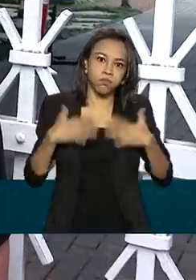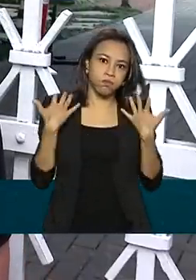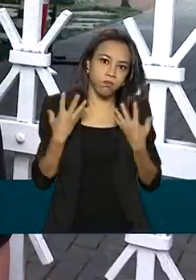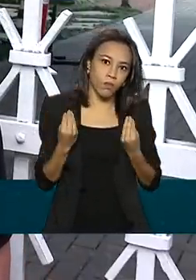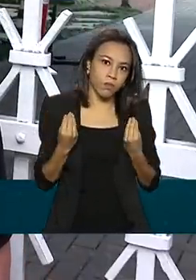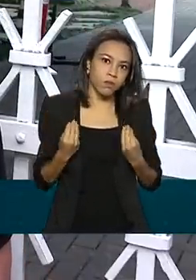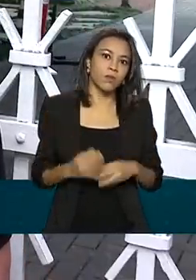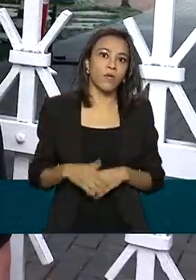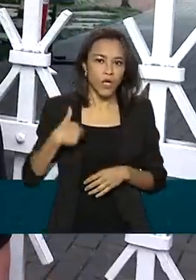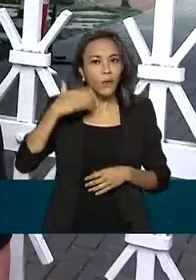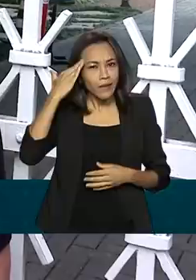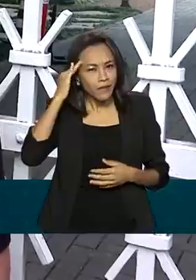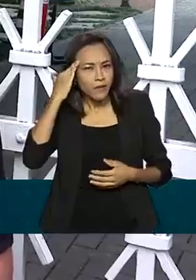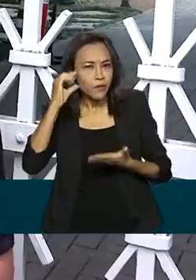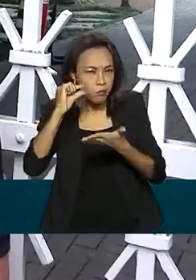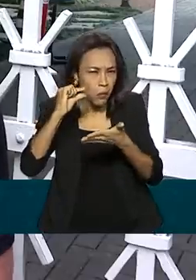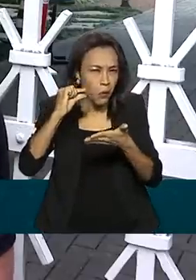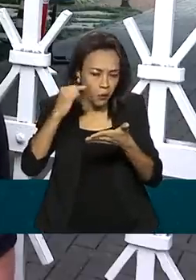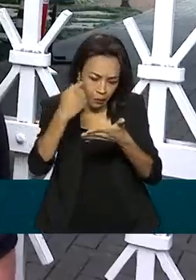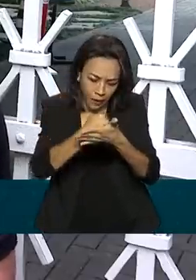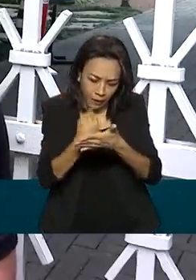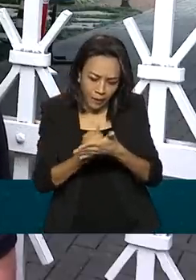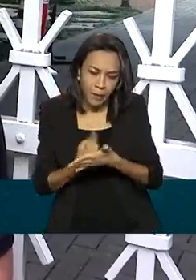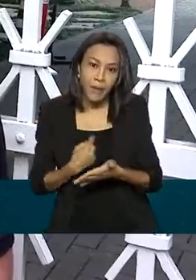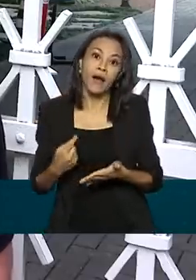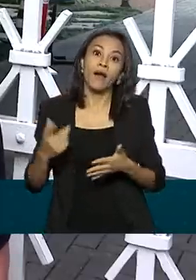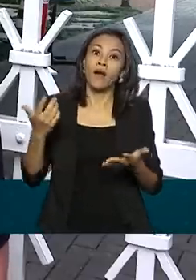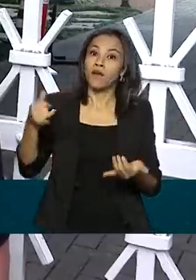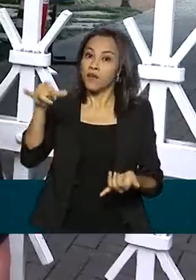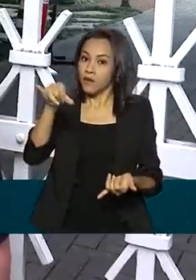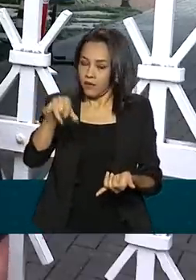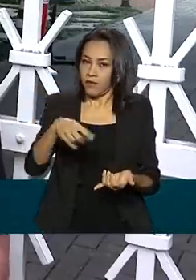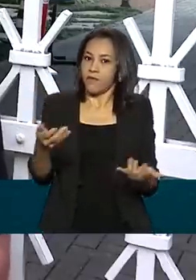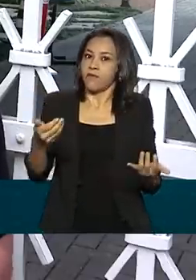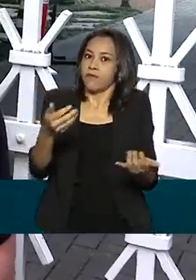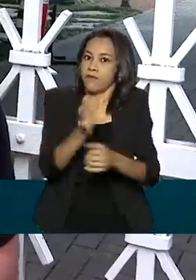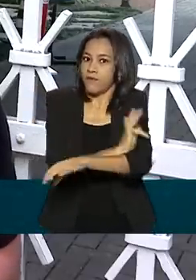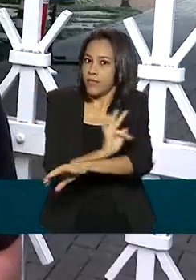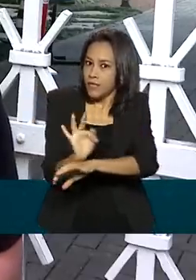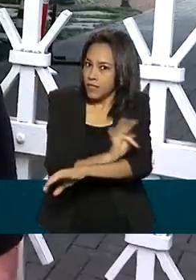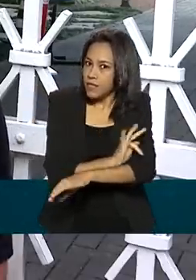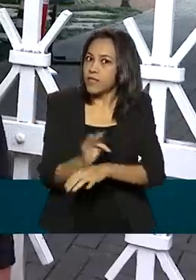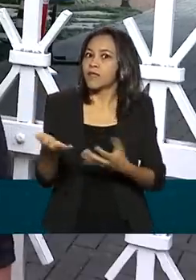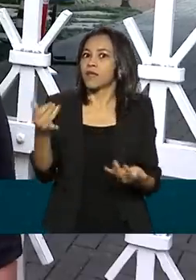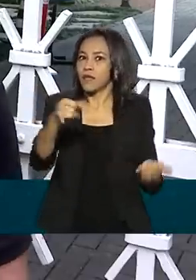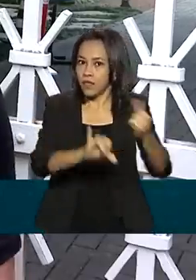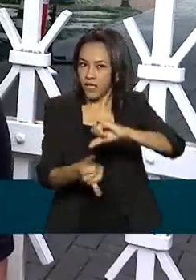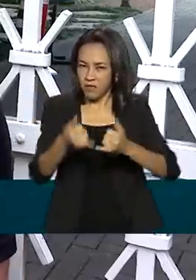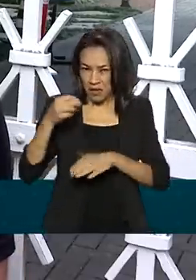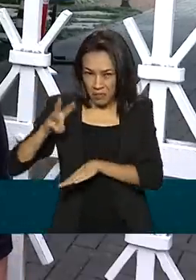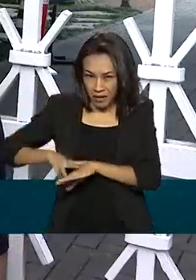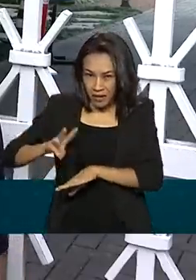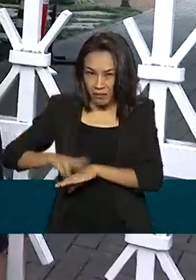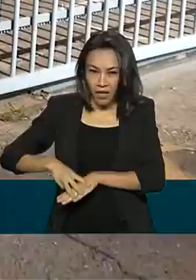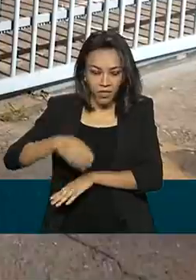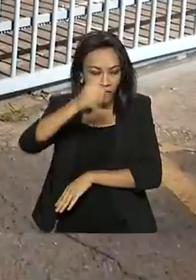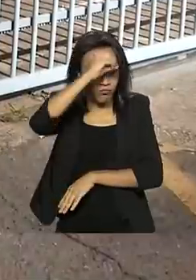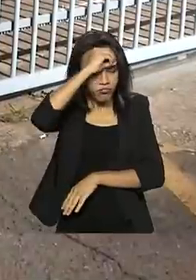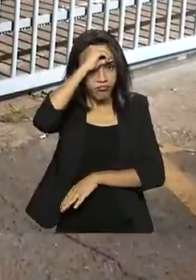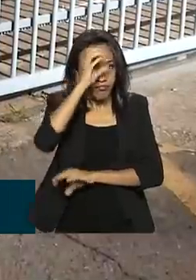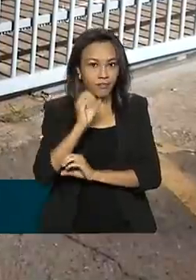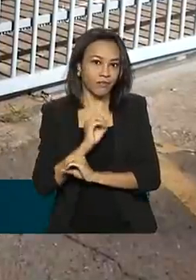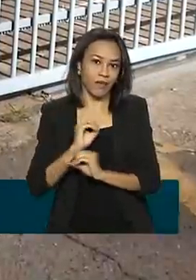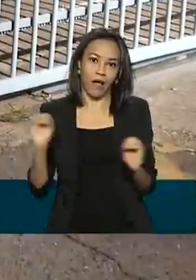que eu realmente entendi um pouco foi física e talvez um pouco de química, porque matemática em si eu não sabia praticamente nada.